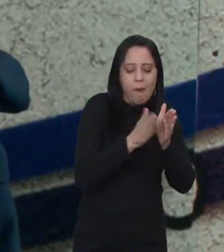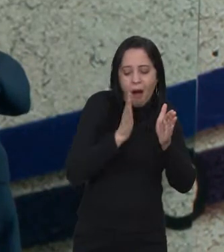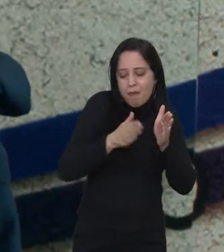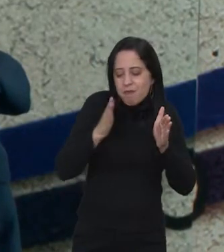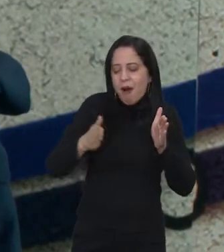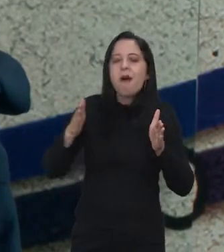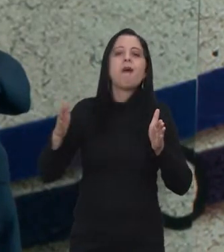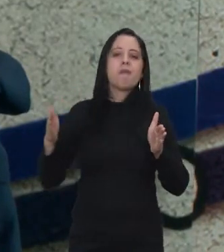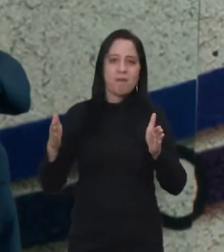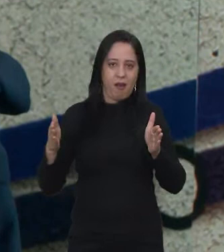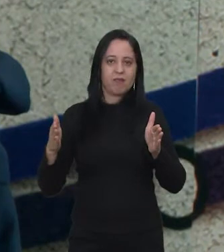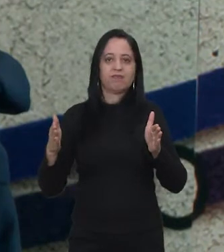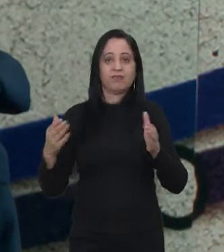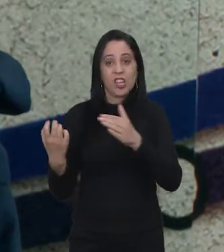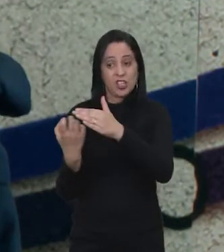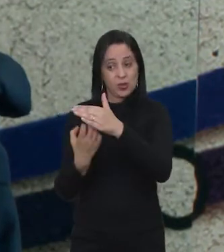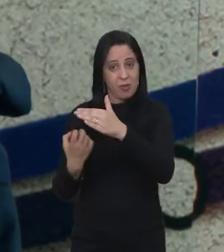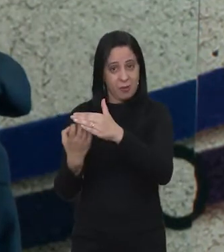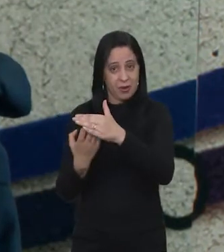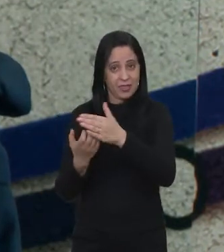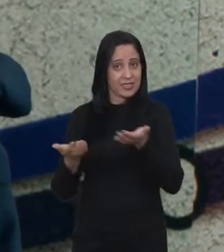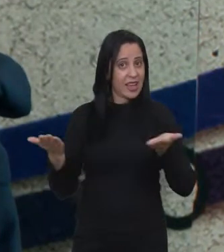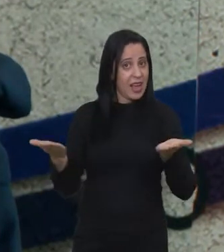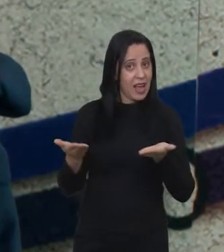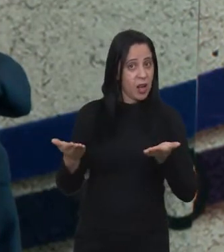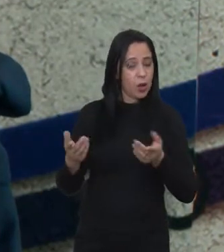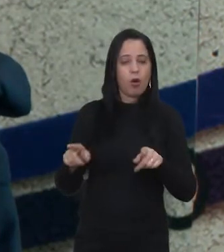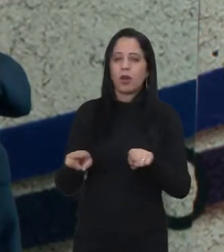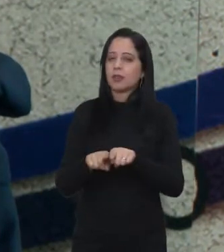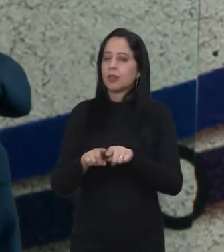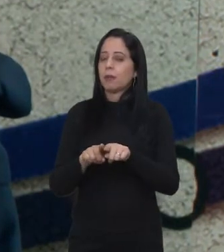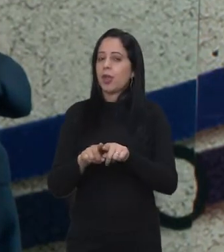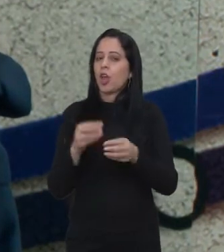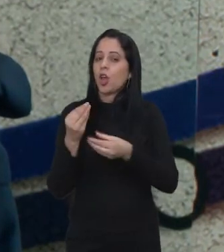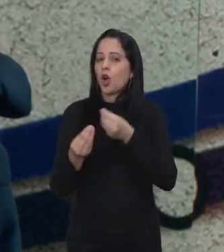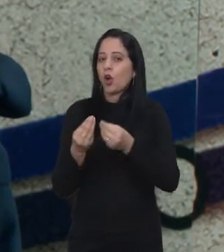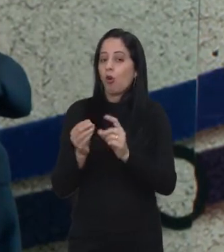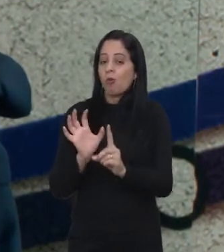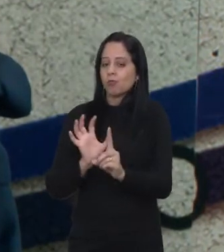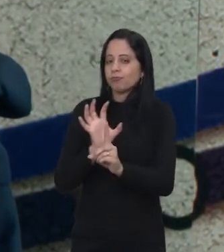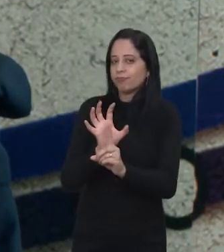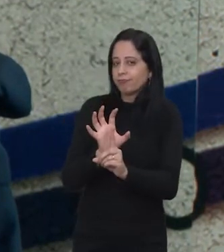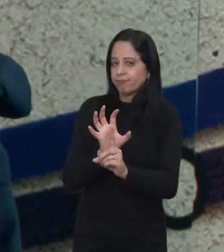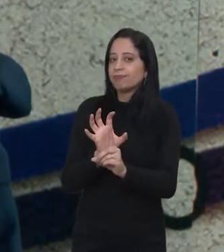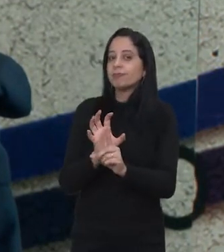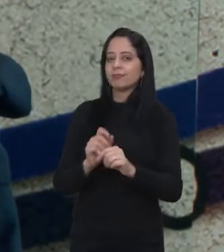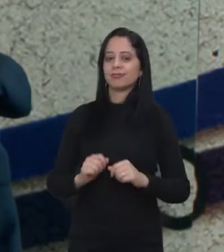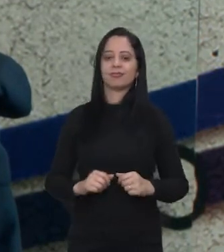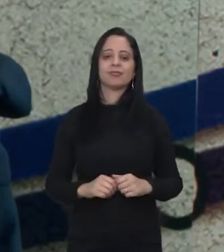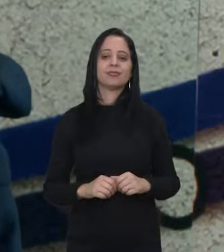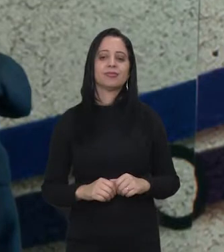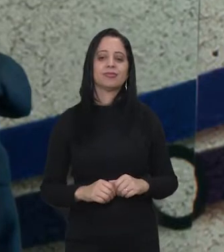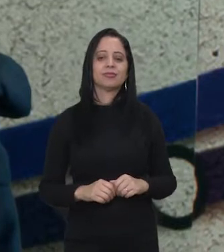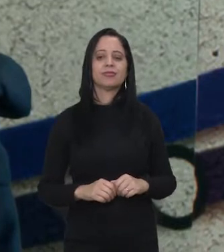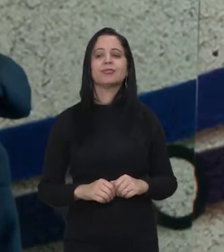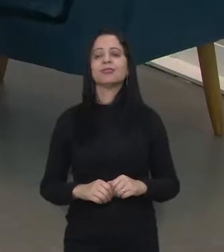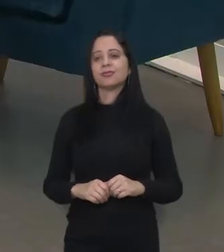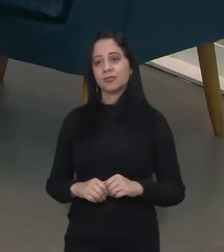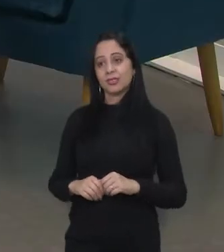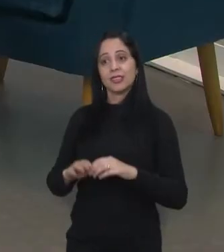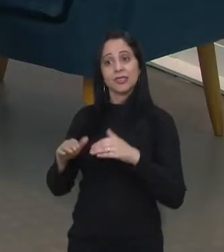processos que uma incubadora de empresas desenvolve. E agora, vamos falar dos impactos desse segmento na economia jizense.